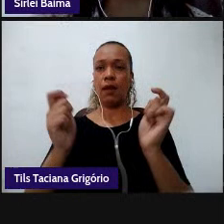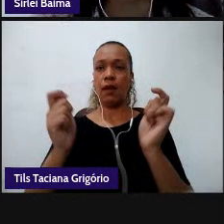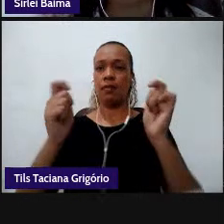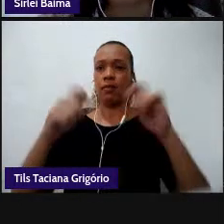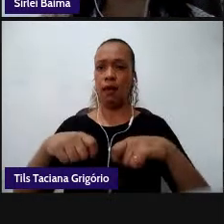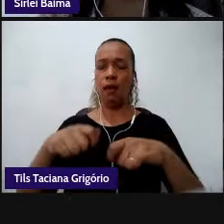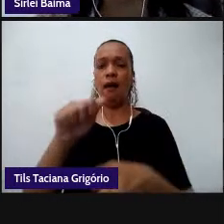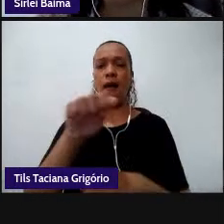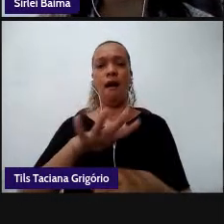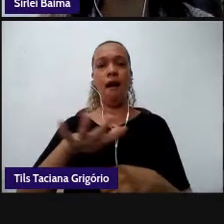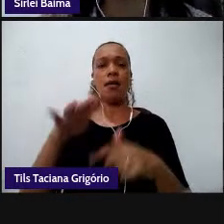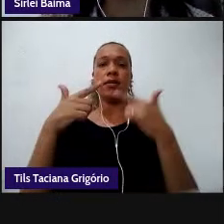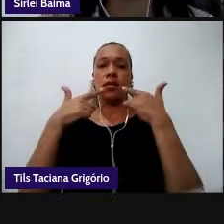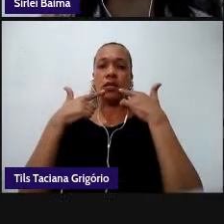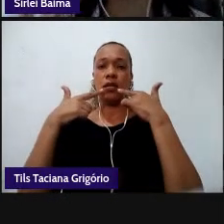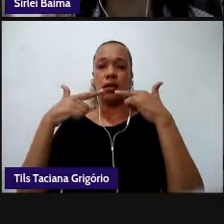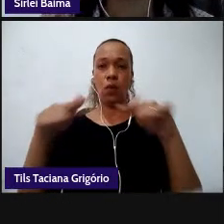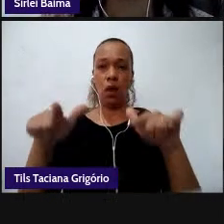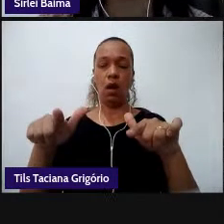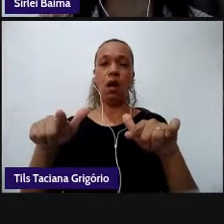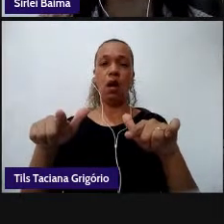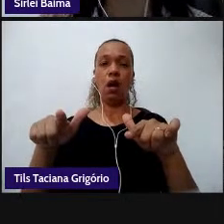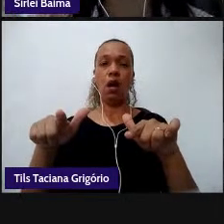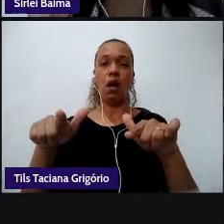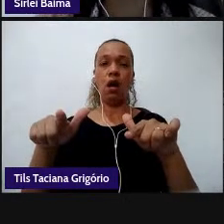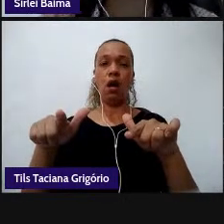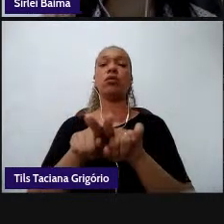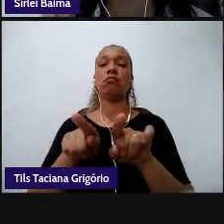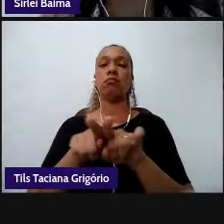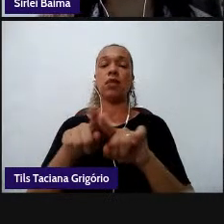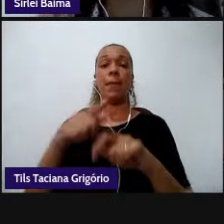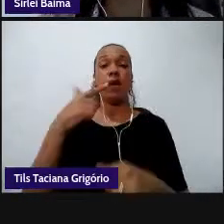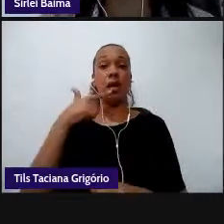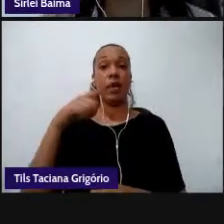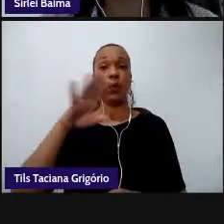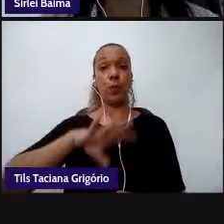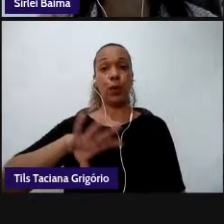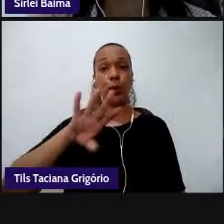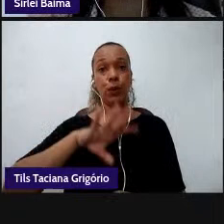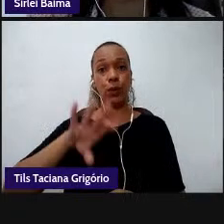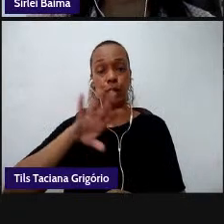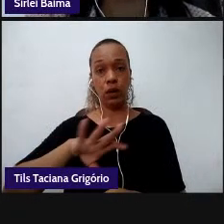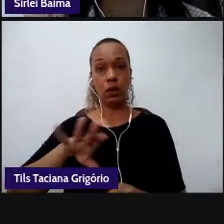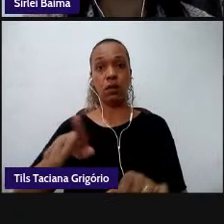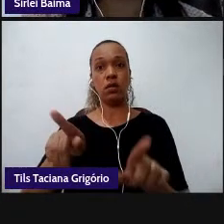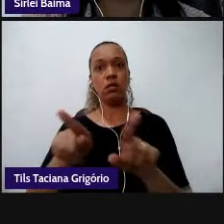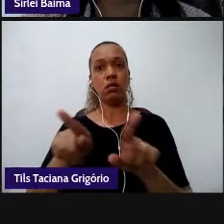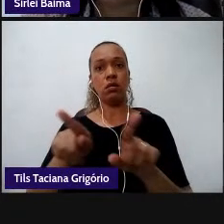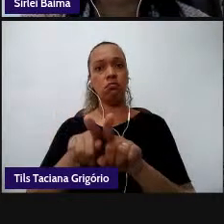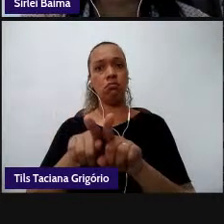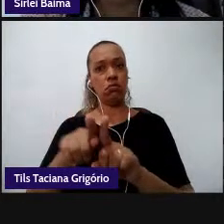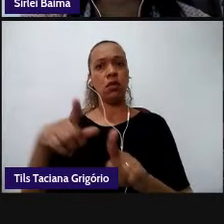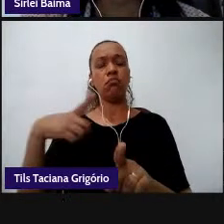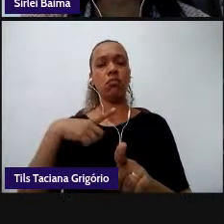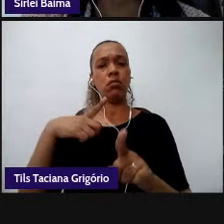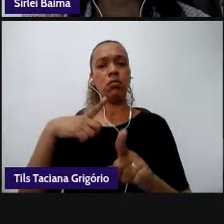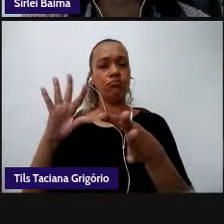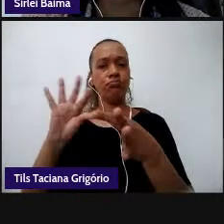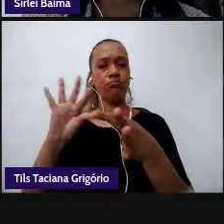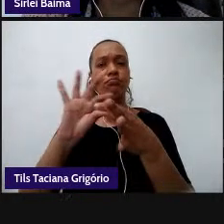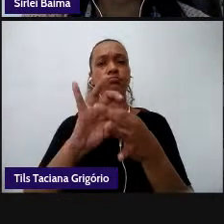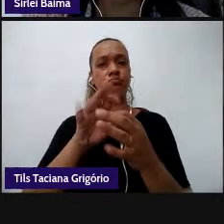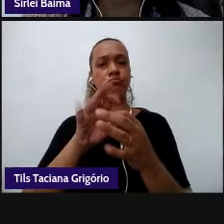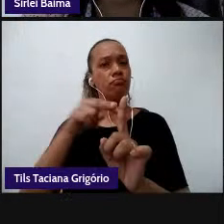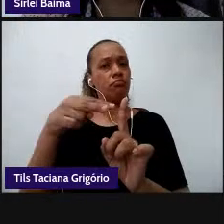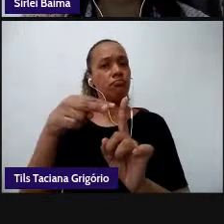linguagens perpassa o componente língua portuguesa assim como as demais mas também é algo que está bem alinhado à perspectiva de